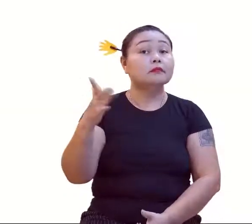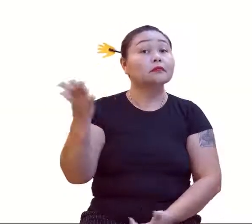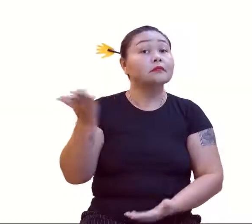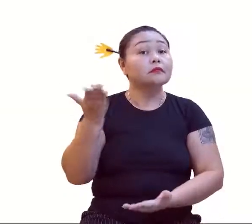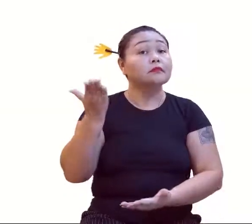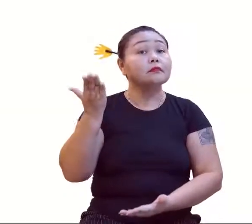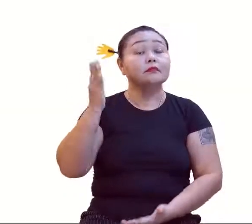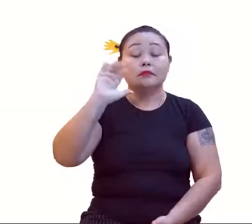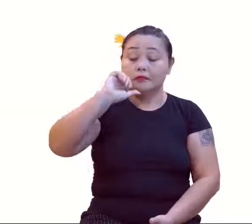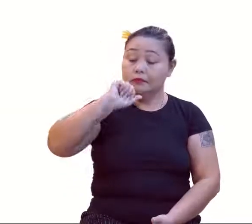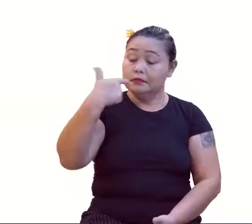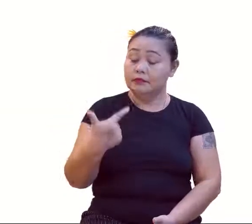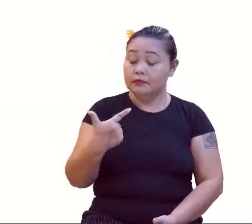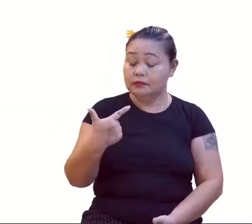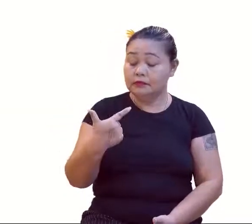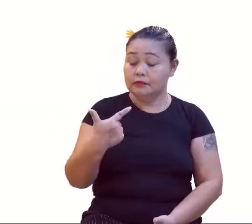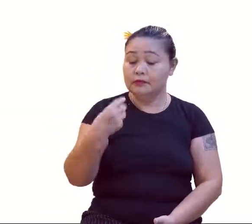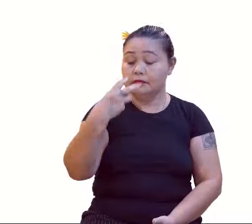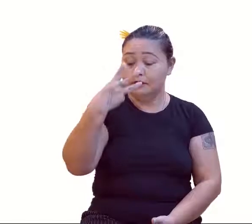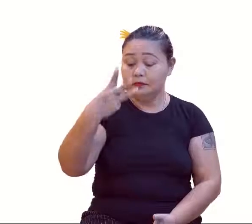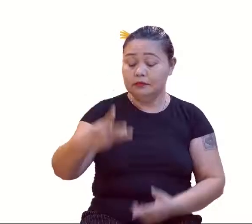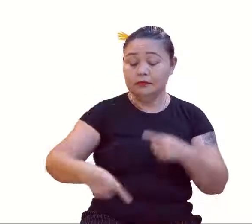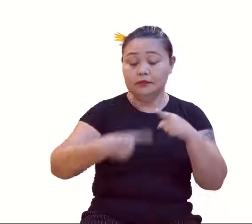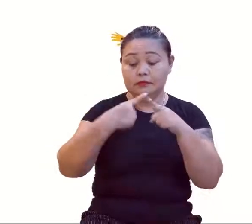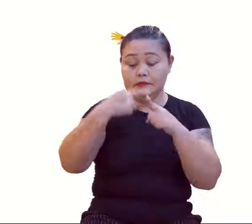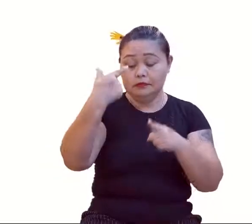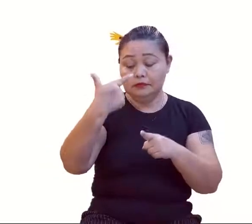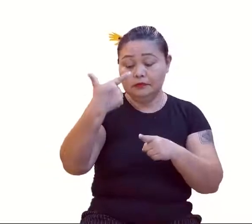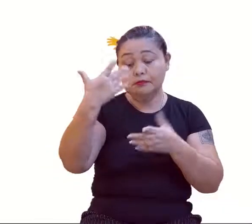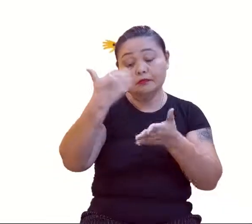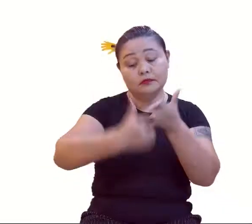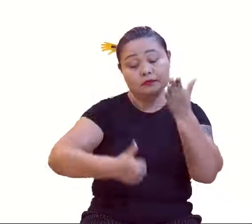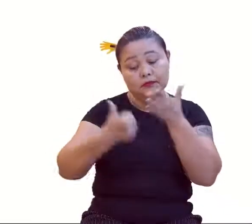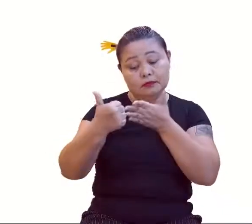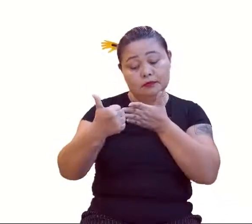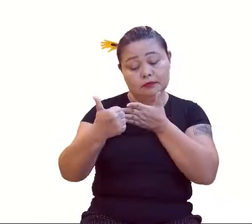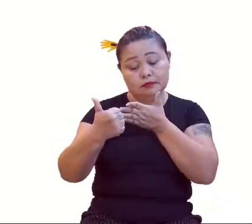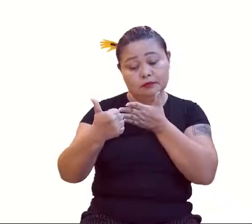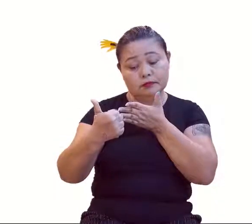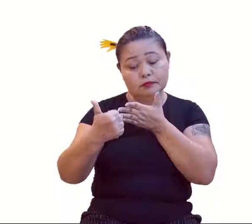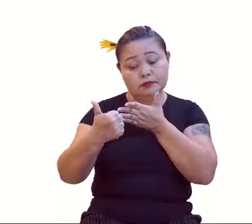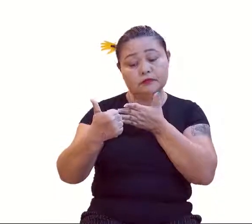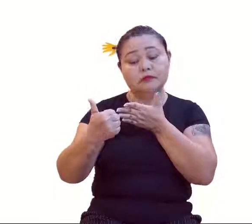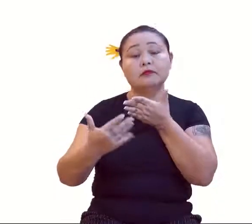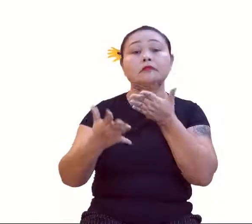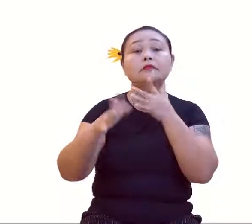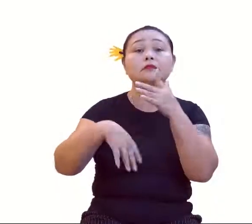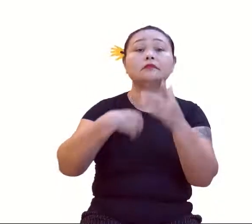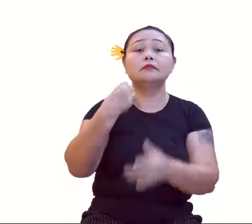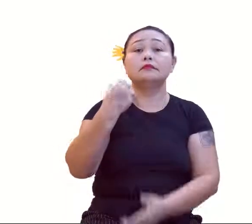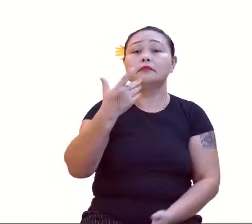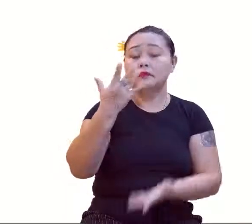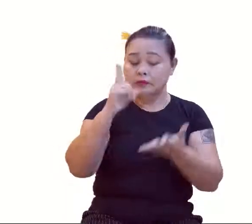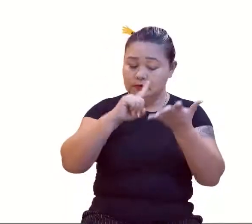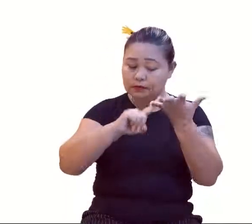nosso a 2. Vai ser 3 vezes 2, menos 1. O nosso a 3, ele quer quantos? 5 primeiros, né? 3 vezes